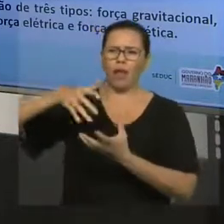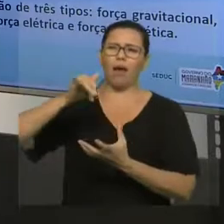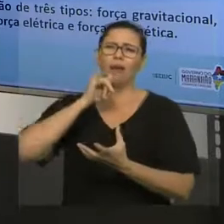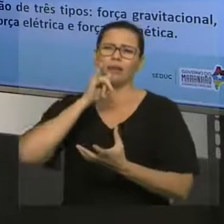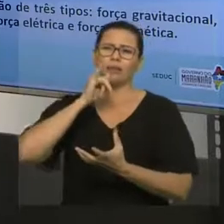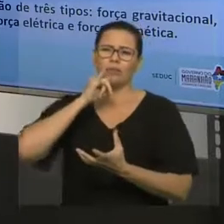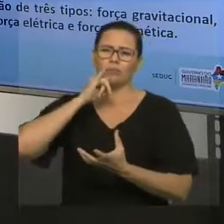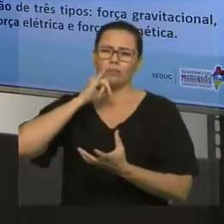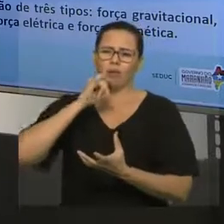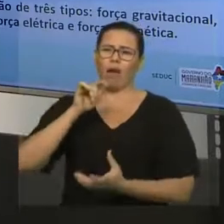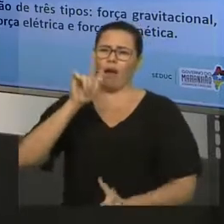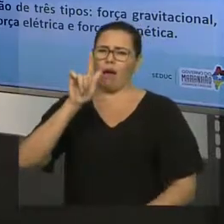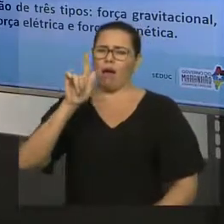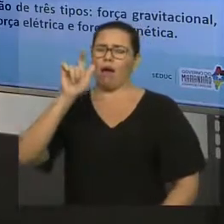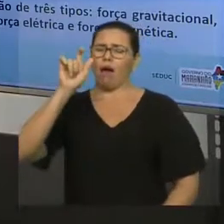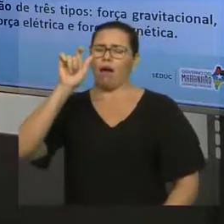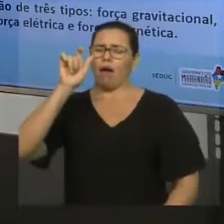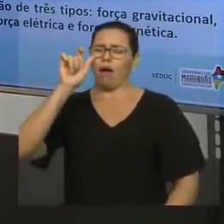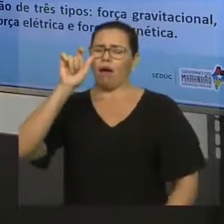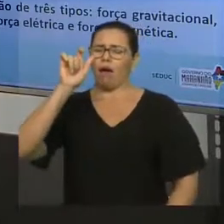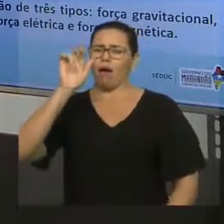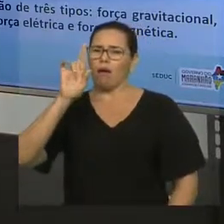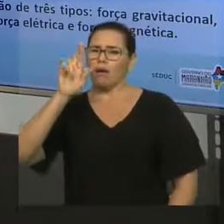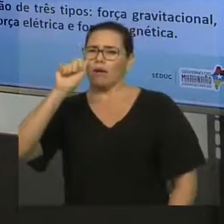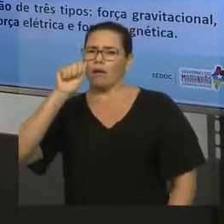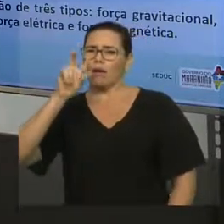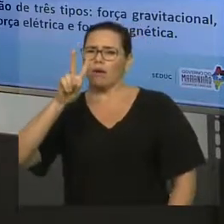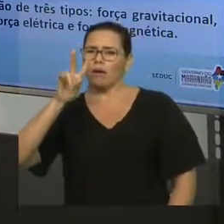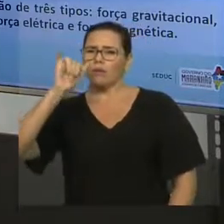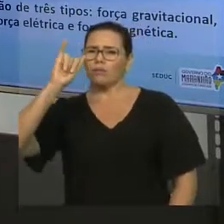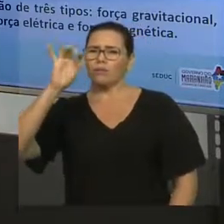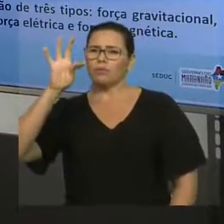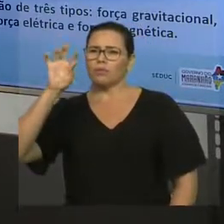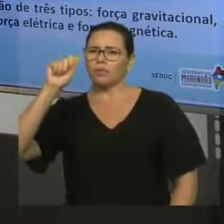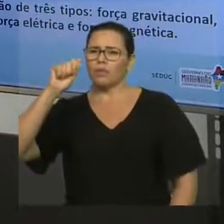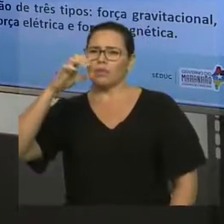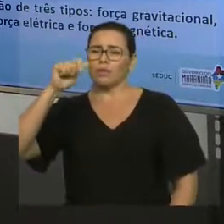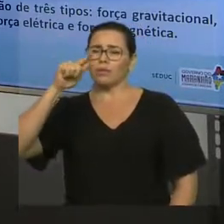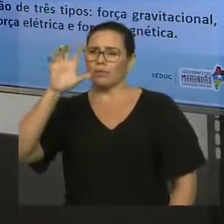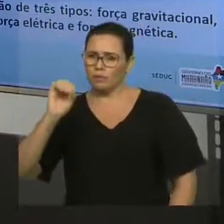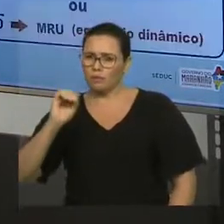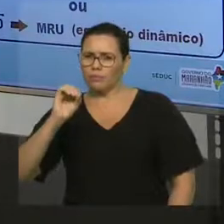ter contato com a Terra, ok? Essa é a diferença entre essas forças.